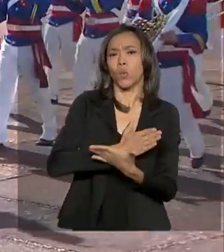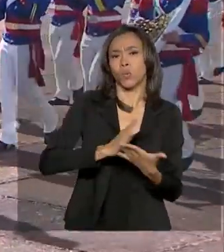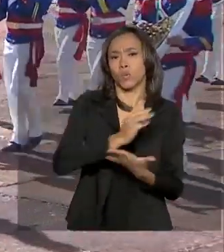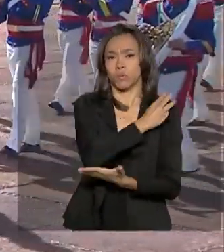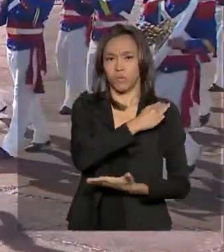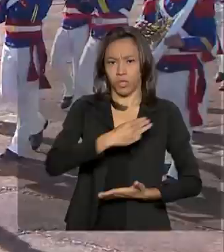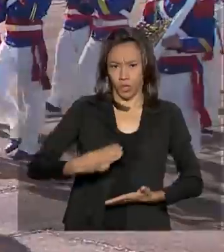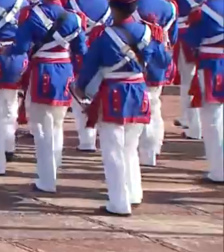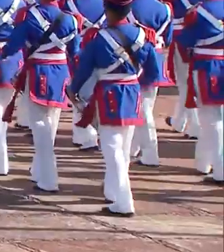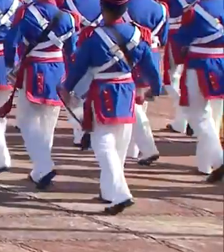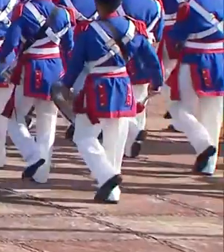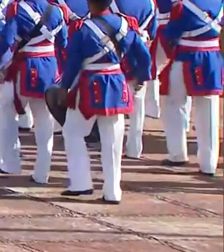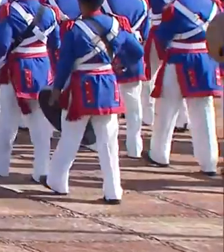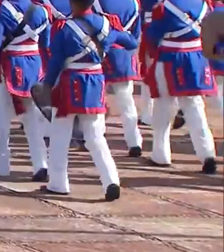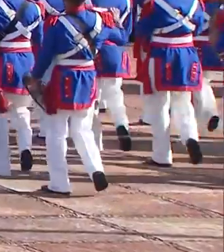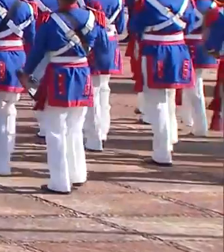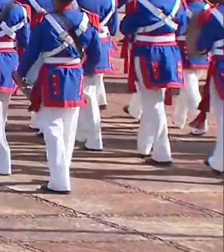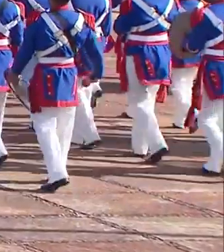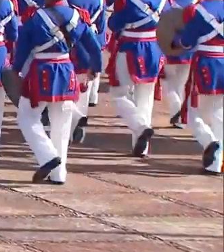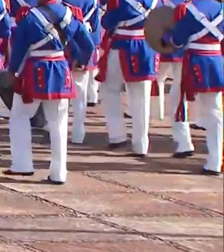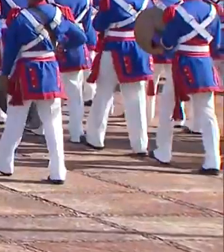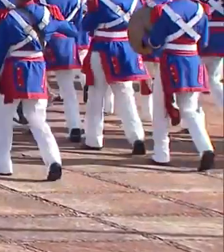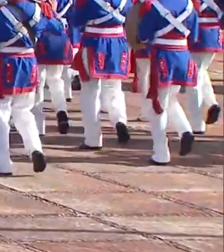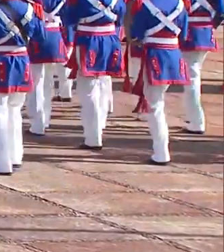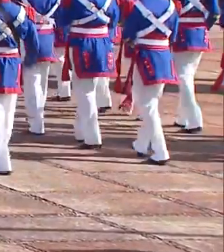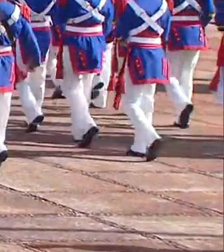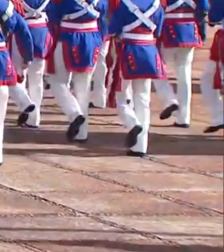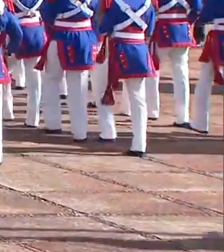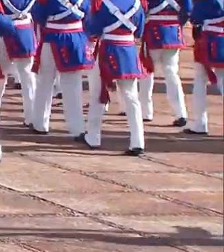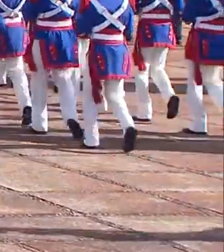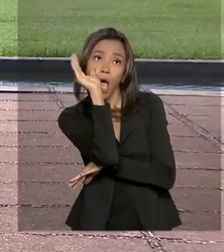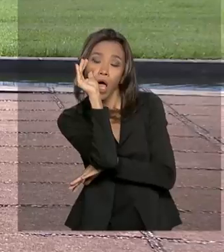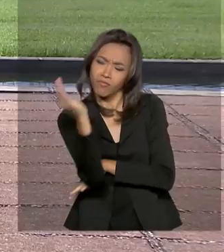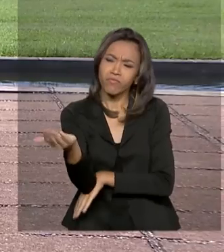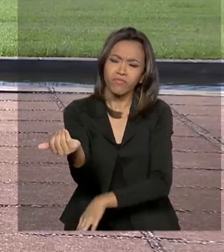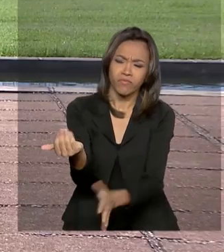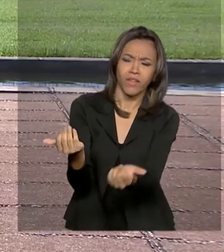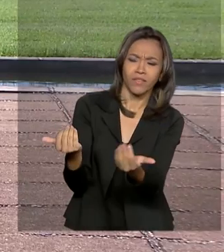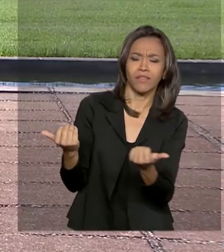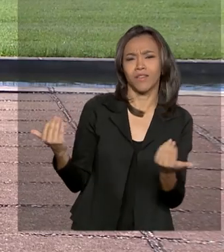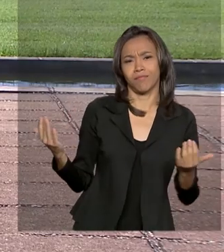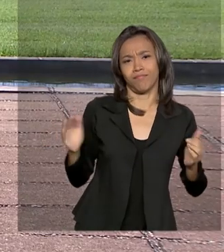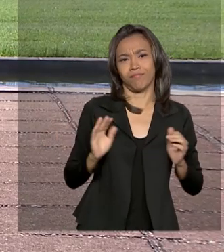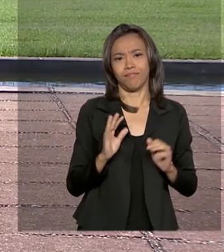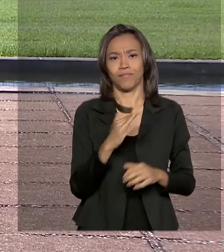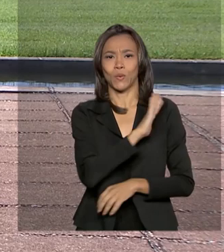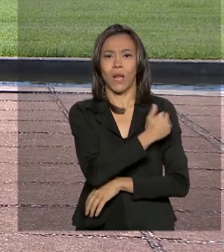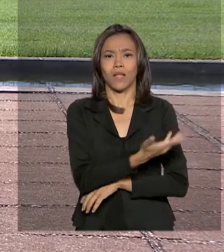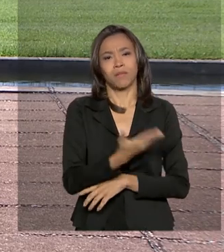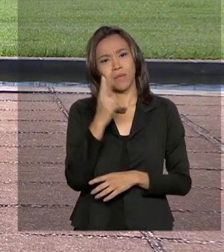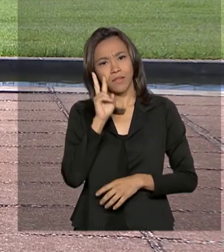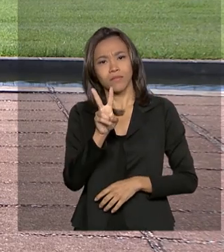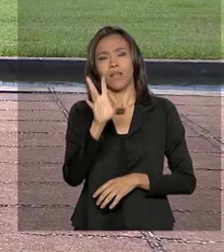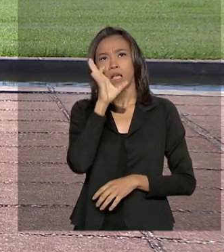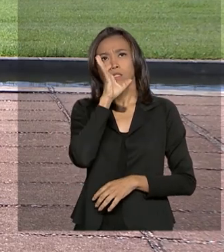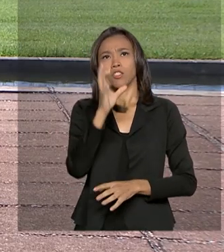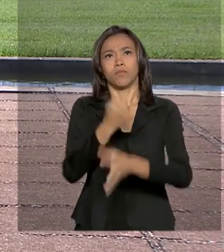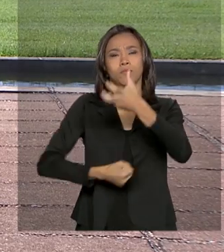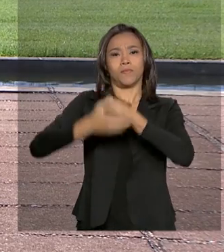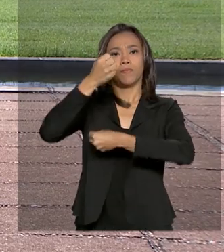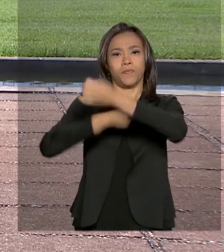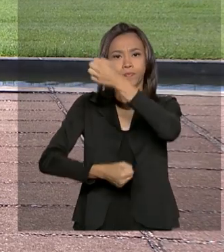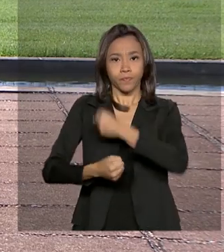e também convidou umas crianças que estavam aqui, turistas, para participarem ao lado dele dessa cerimônia. O presidente Jair Bolsonaro